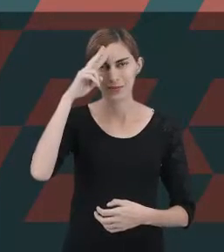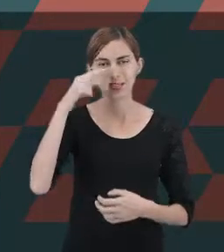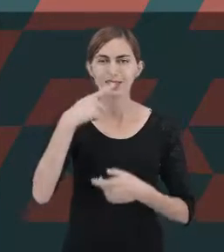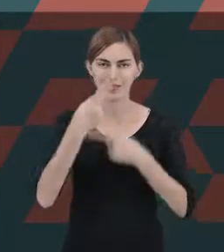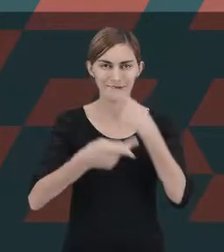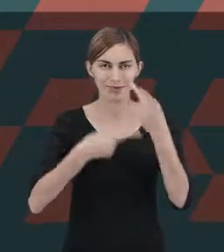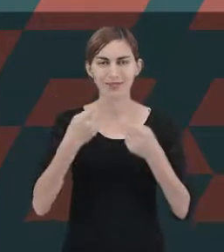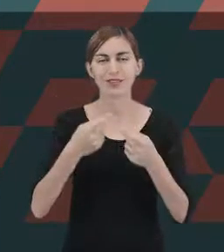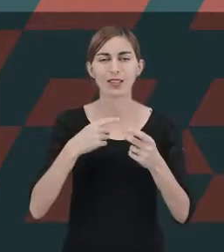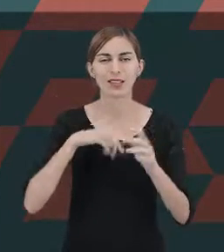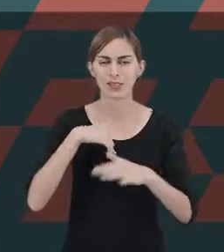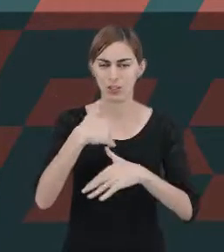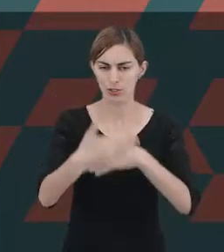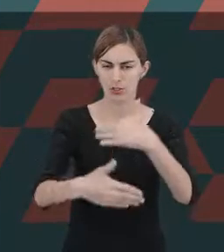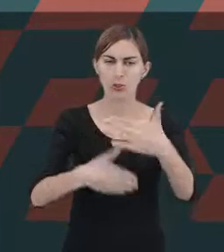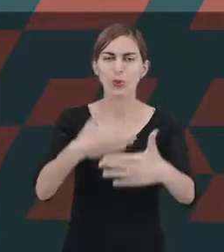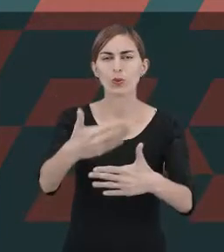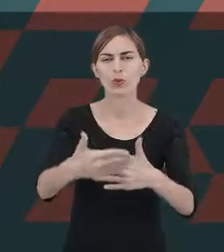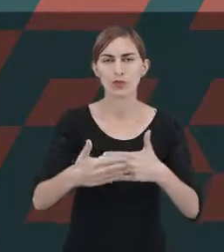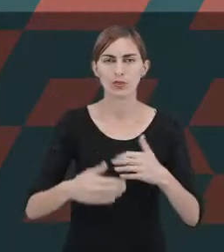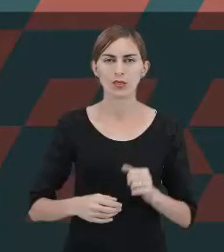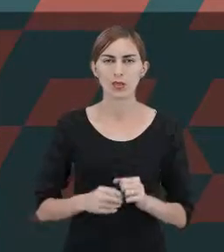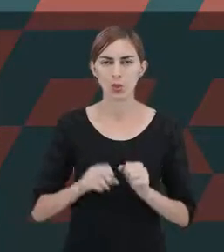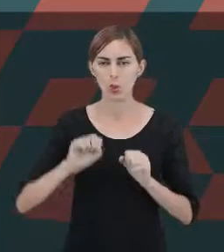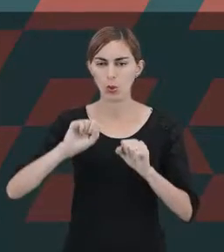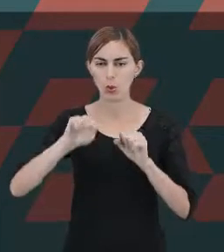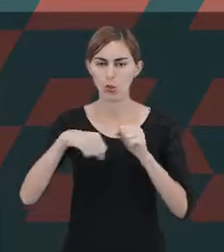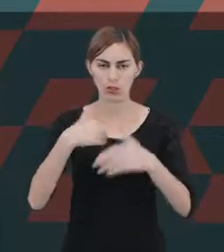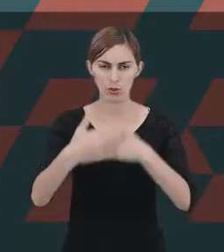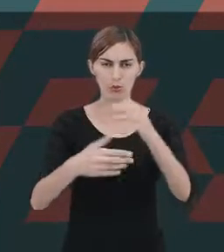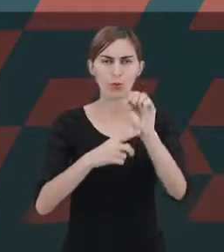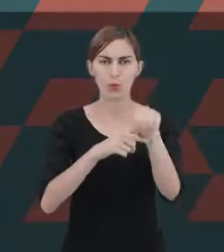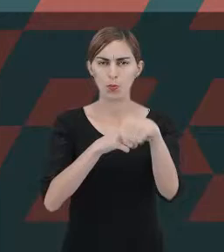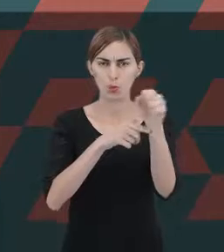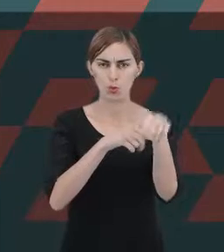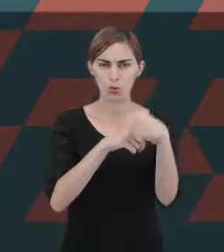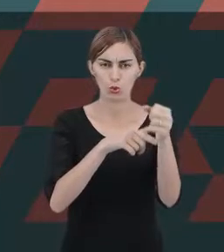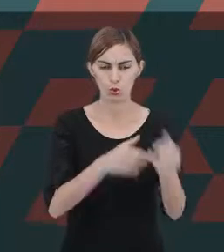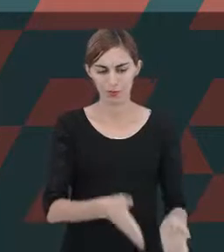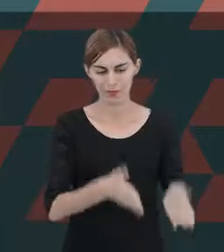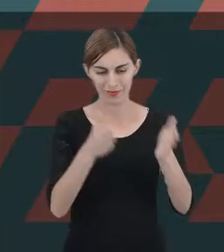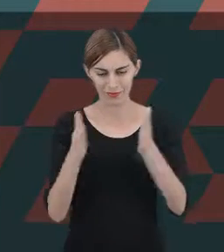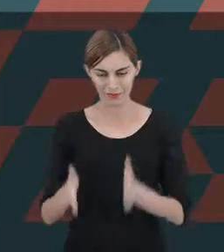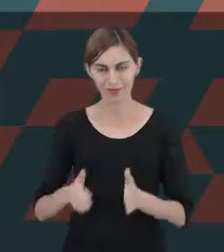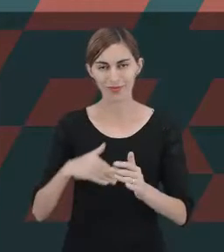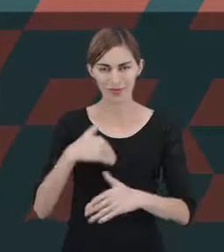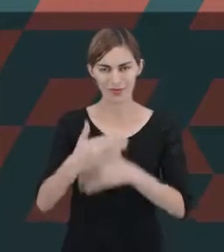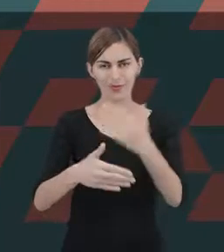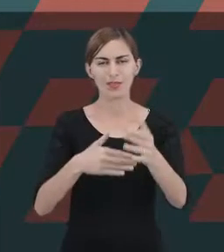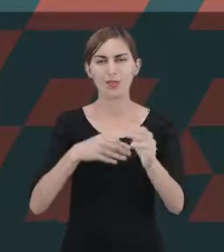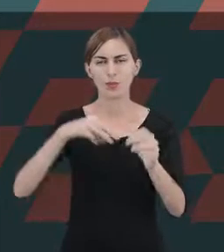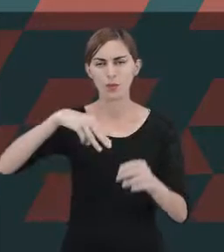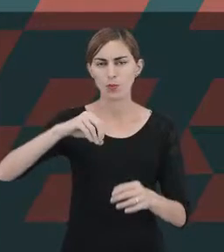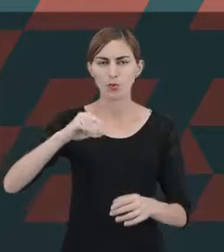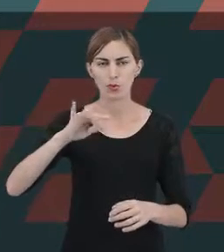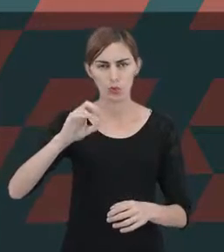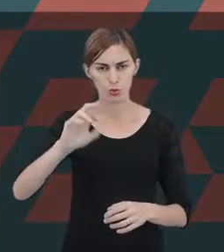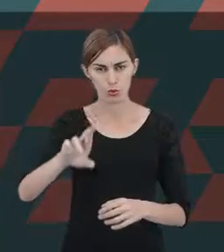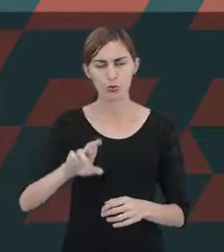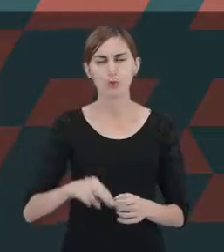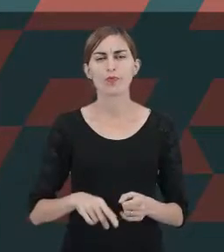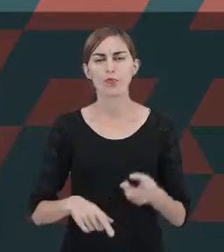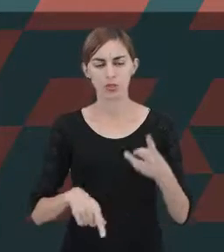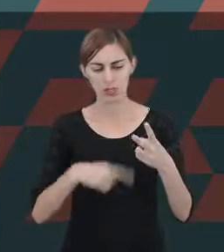consequência, o desenvolvimento motor, que seria a base para o desenvolvimento infantil. O segundo